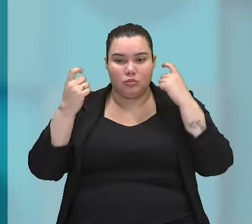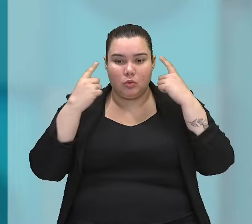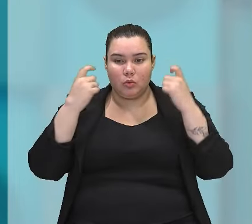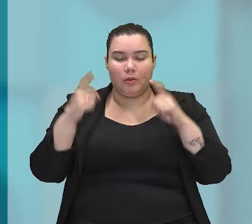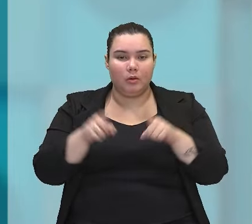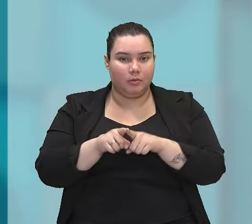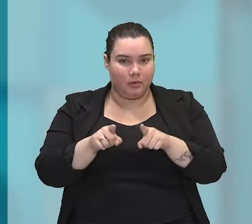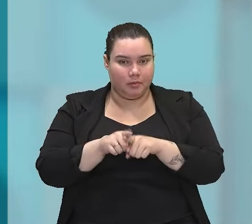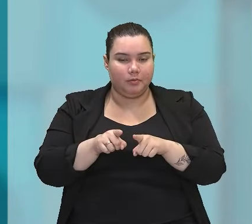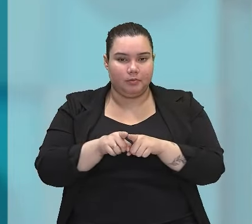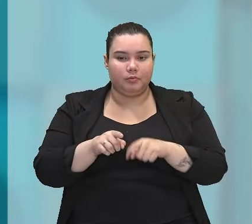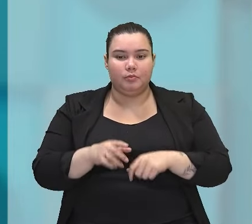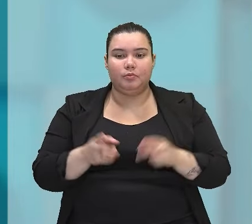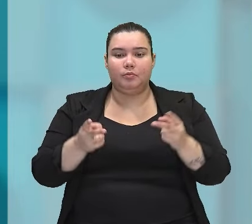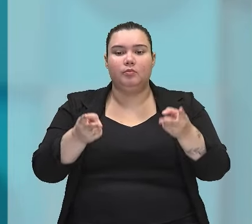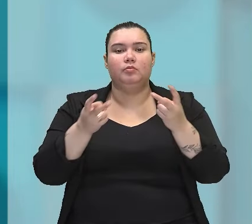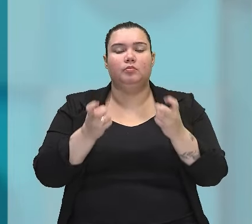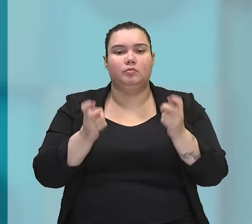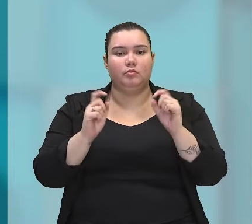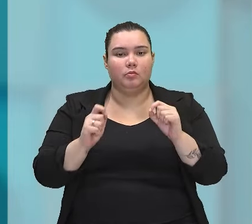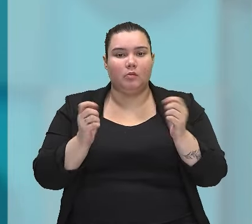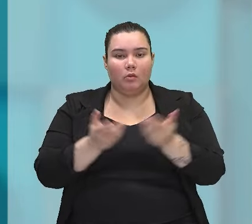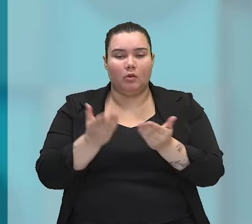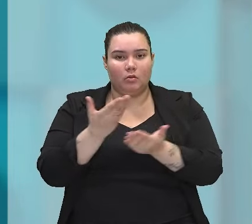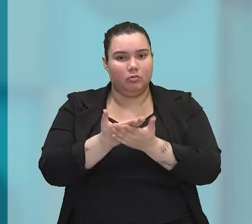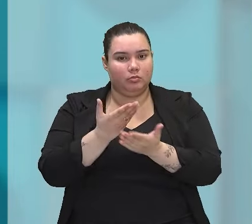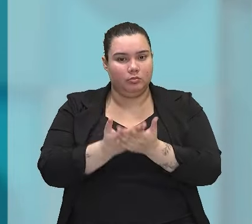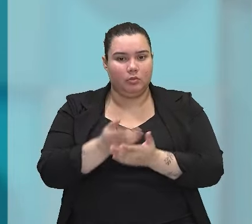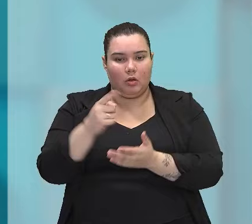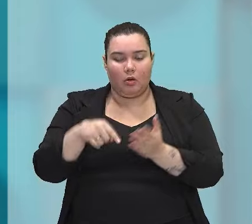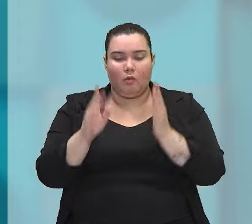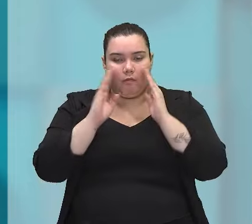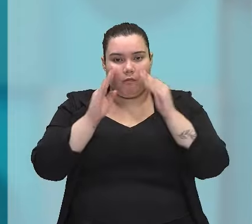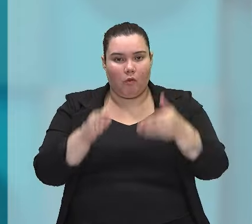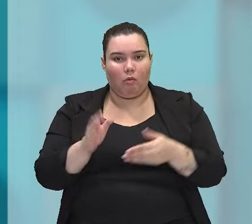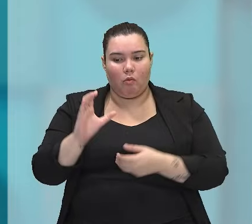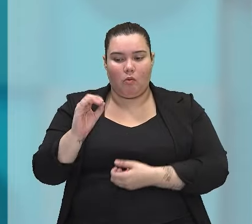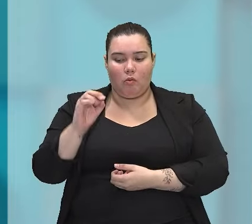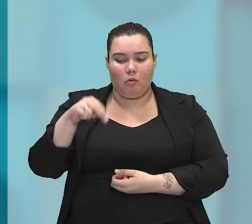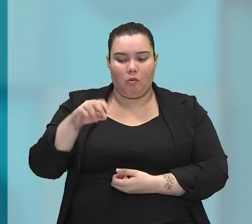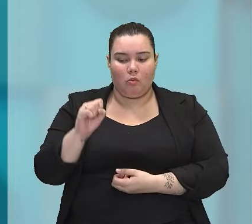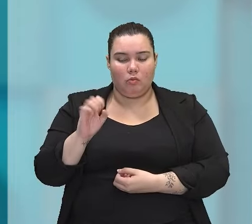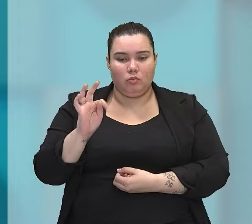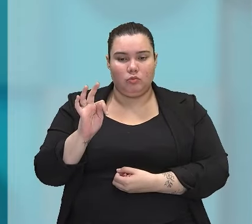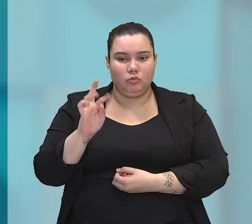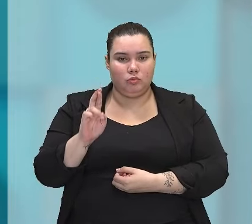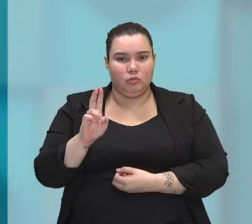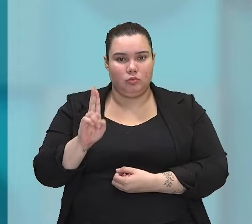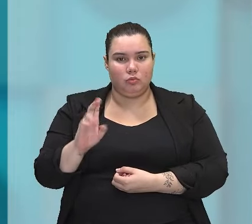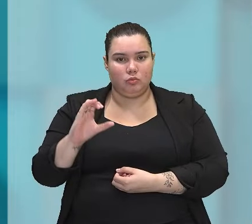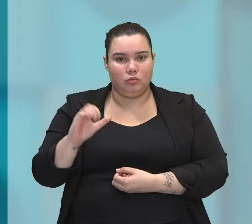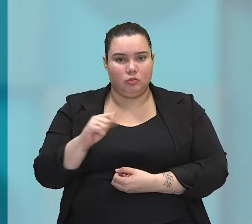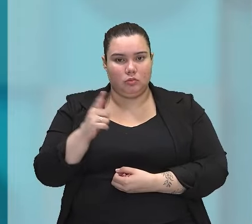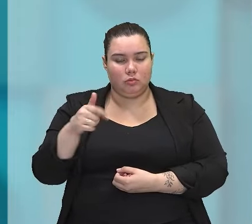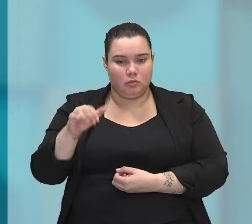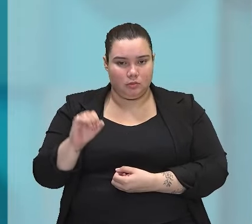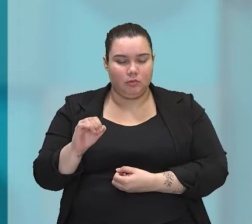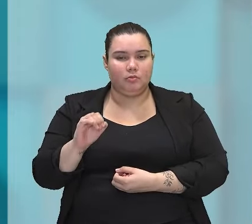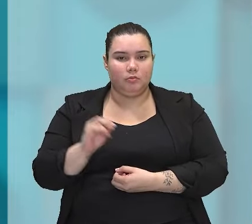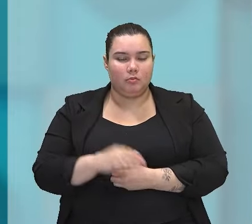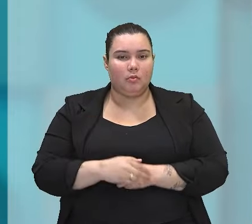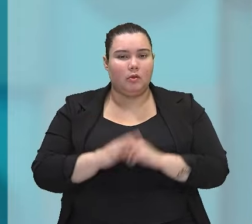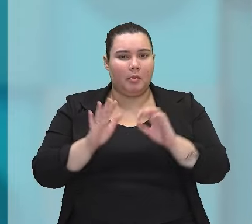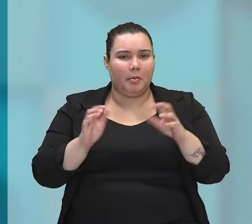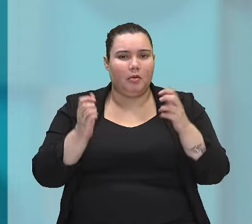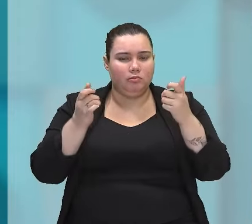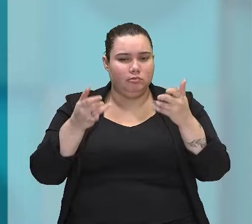neste momento, vamos estudar as de construção. E, claro, para que possamos falar sobre figuras de